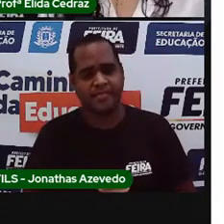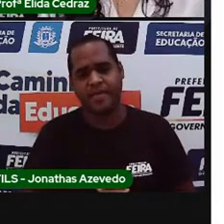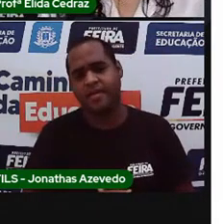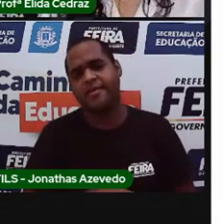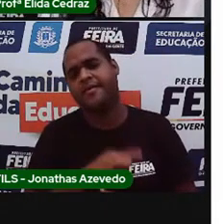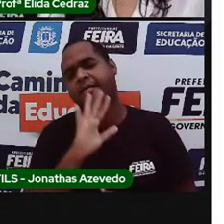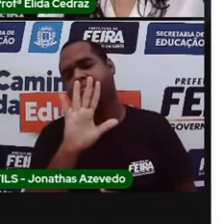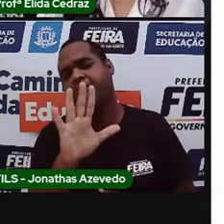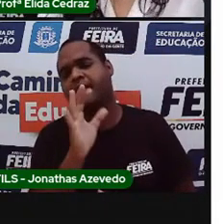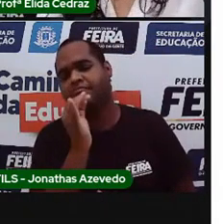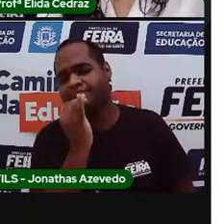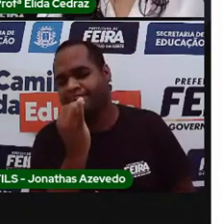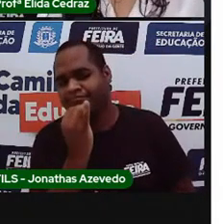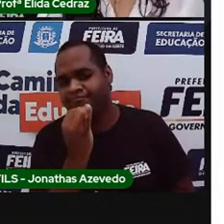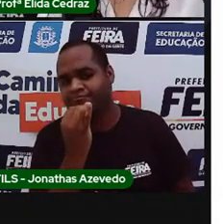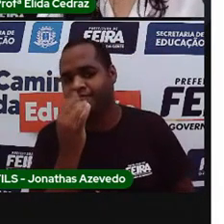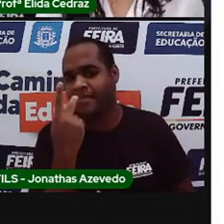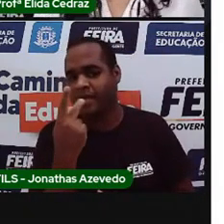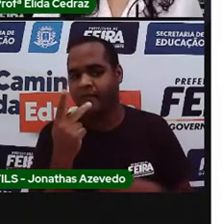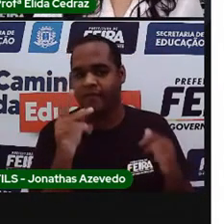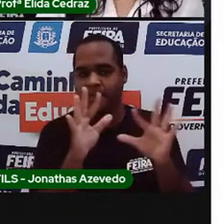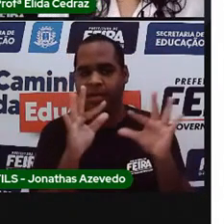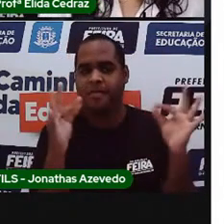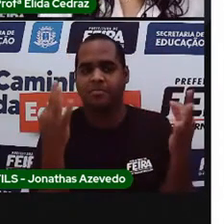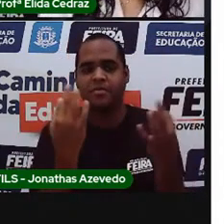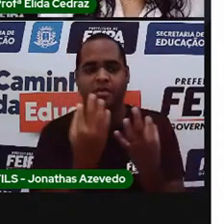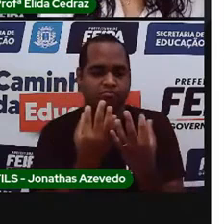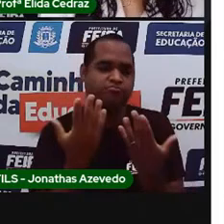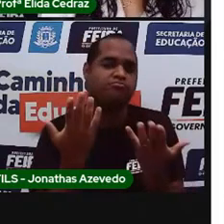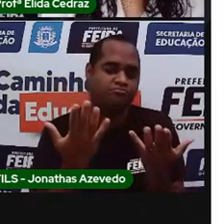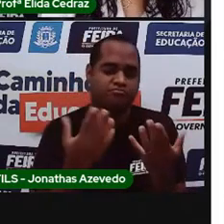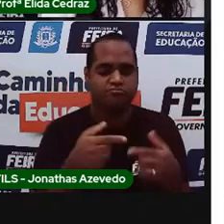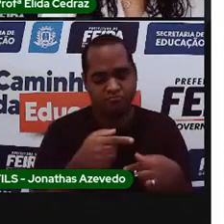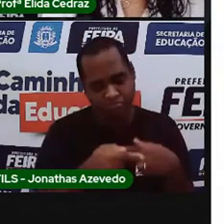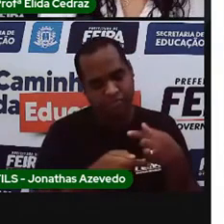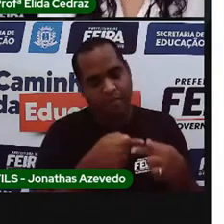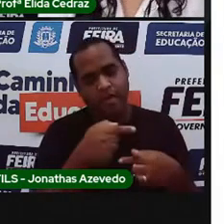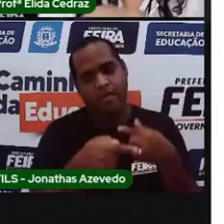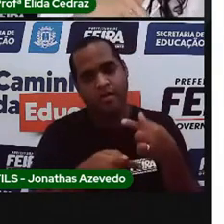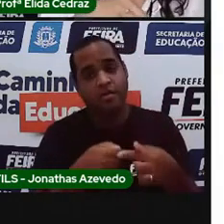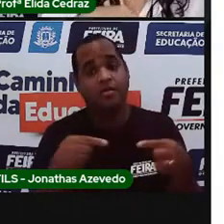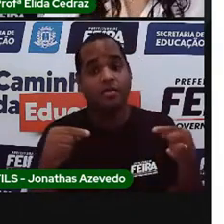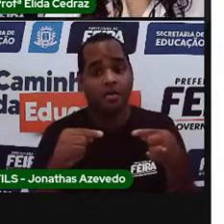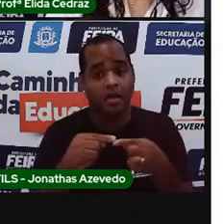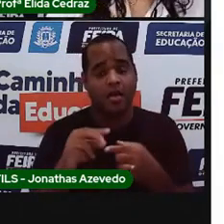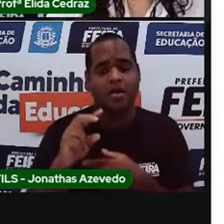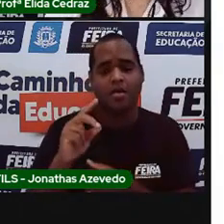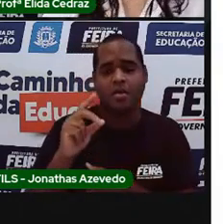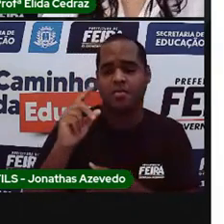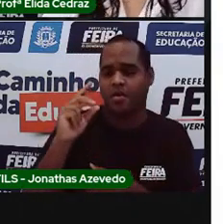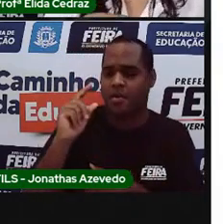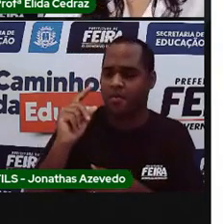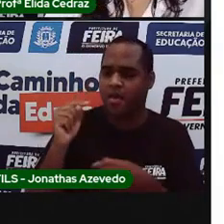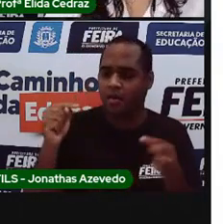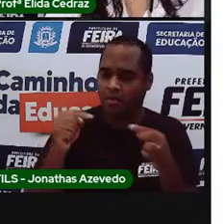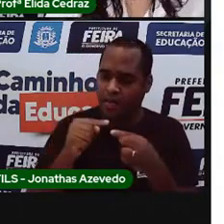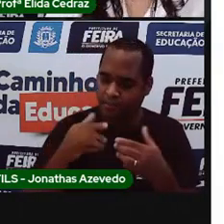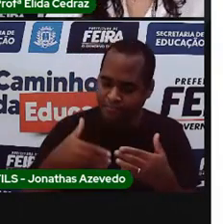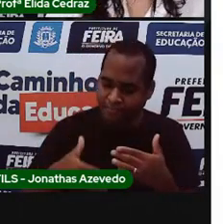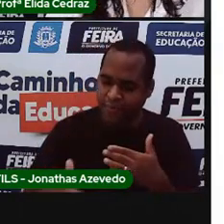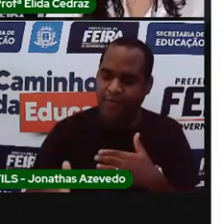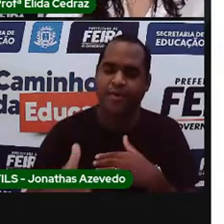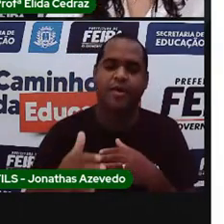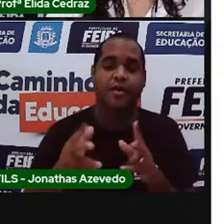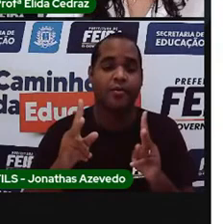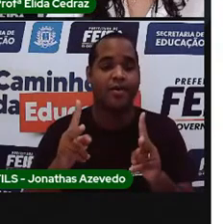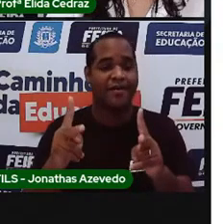Mas, na nossa família, tem coisas que permanecem do jeitinho de quando eles